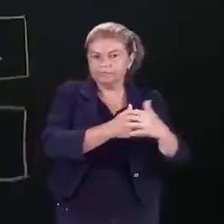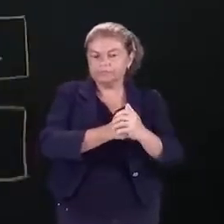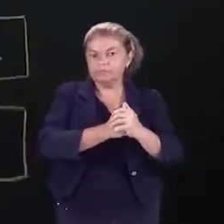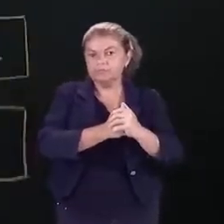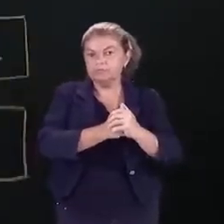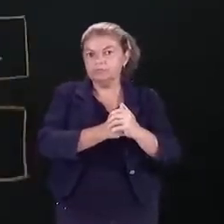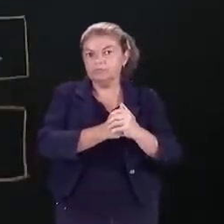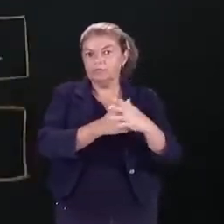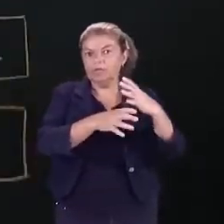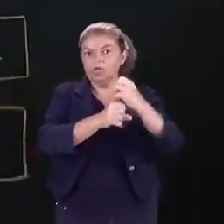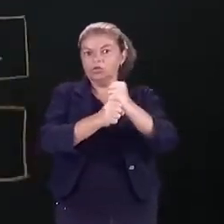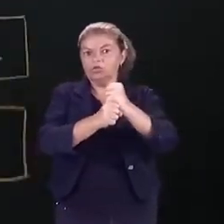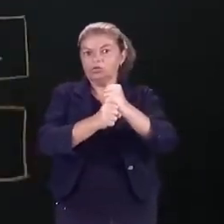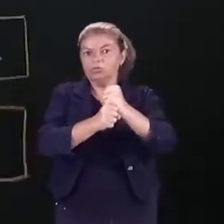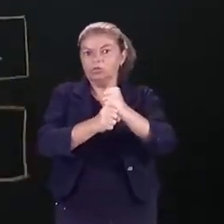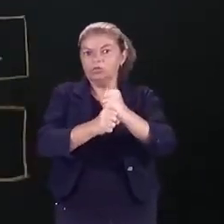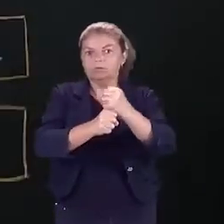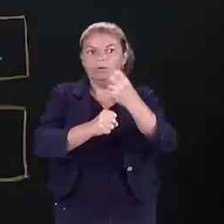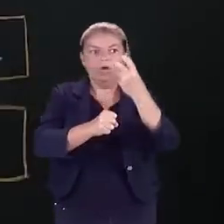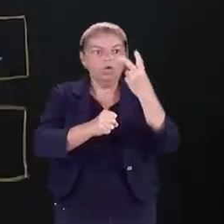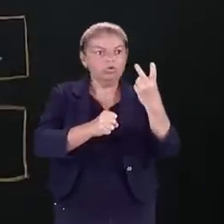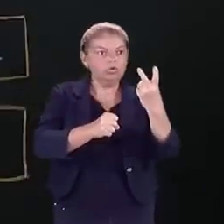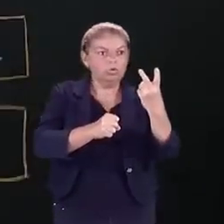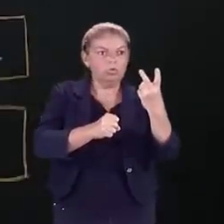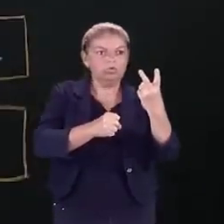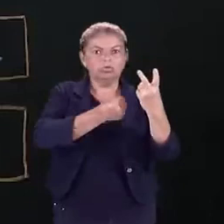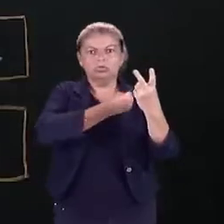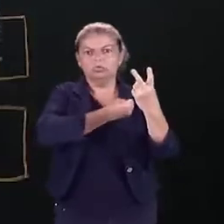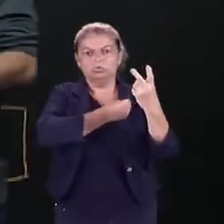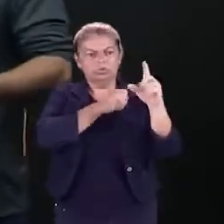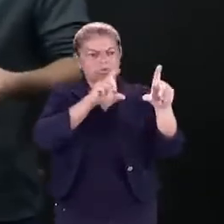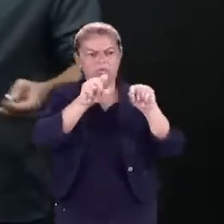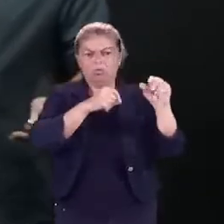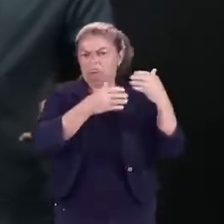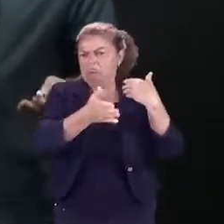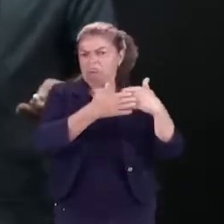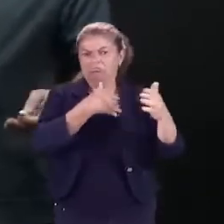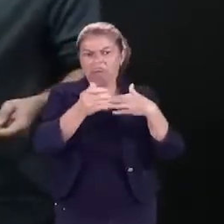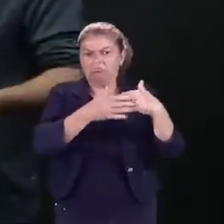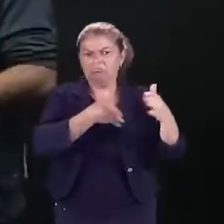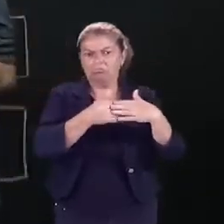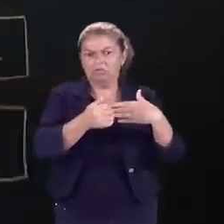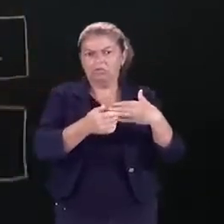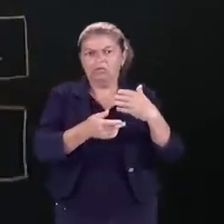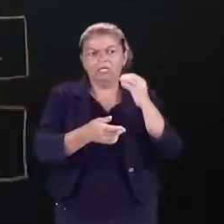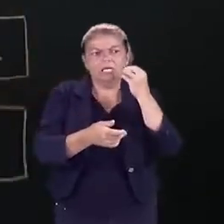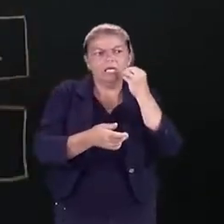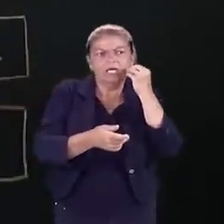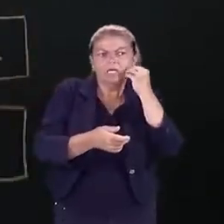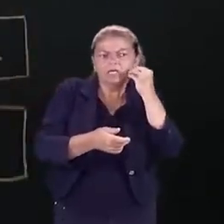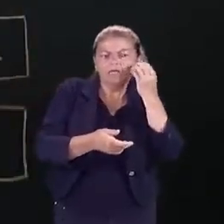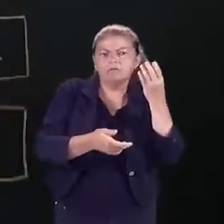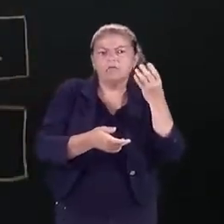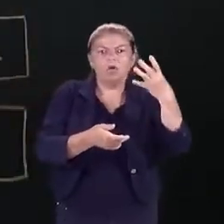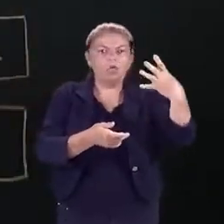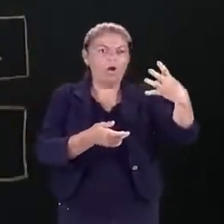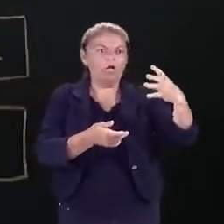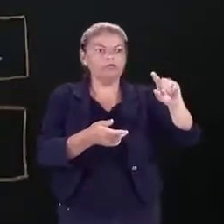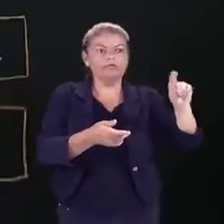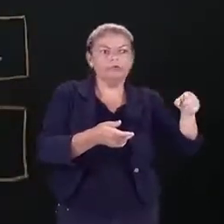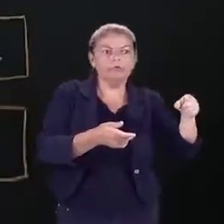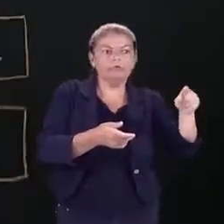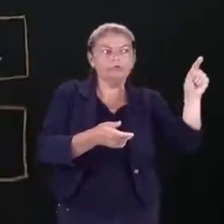Então, somando 2, não sei quem com 2, vai ficar 4, alguém. E esse alguém, reparem,